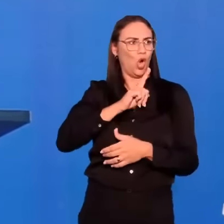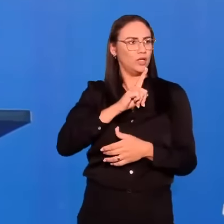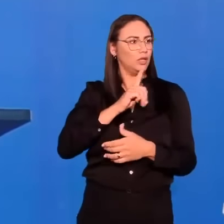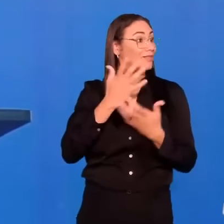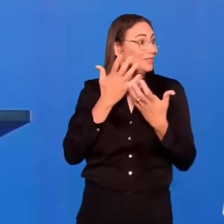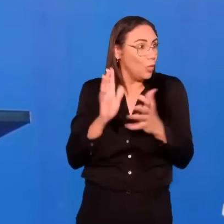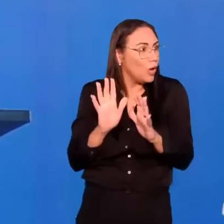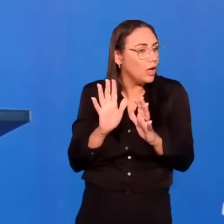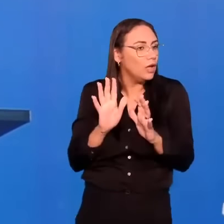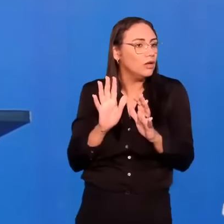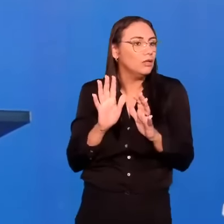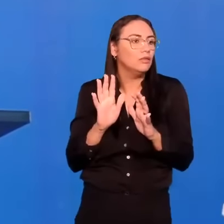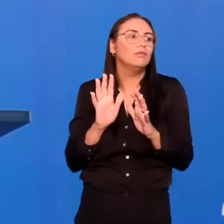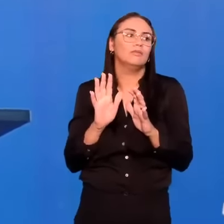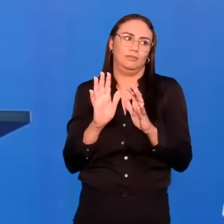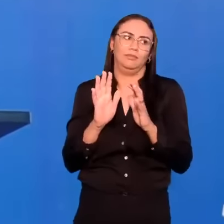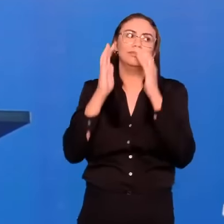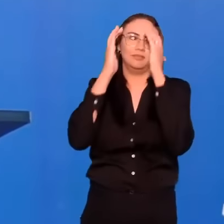Teme.